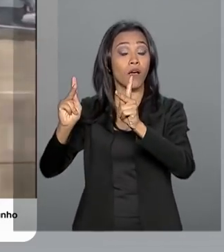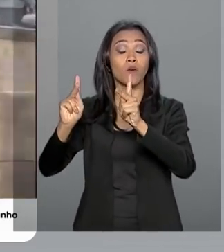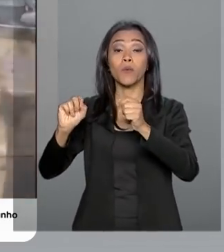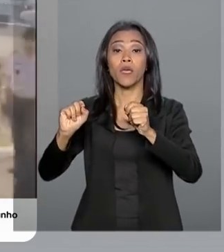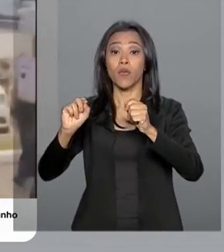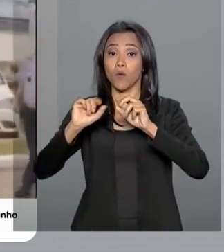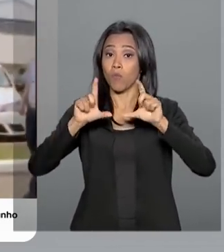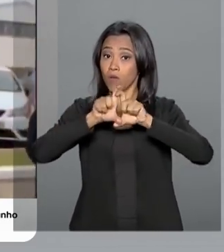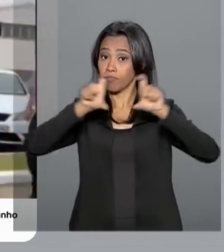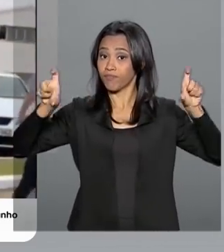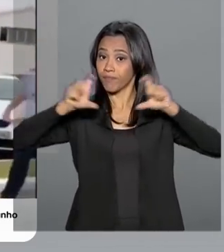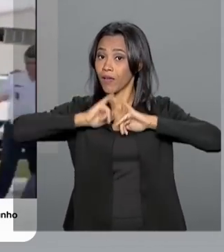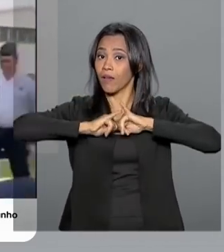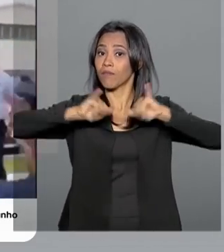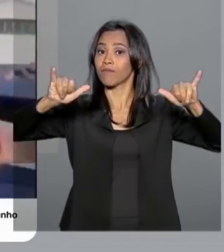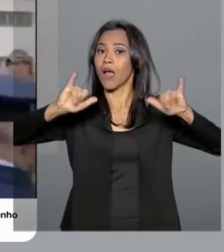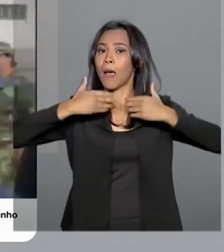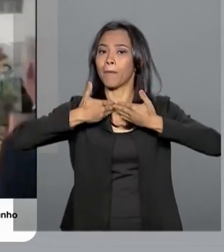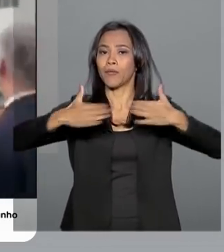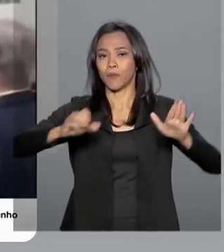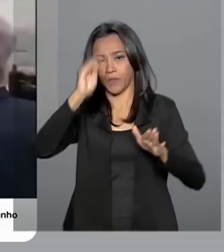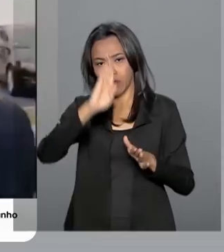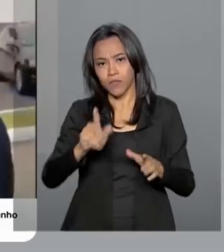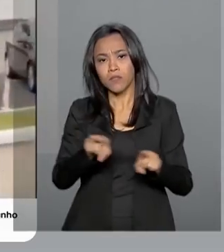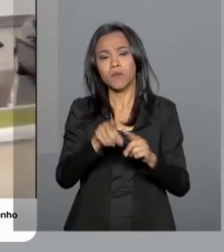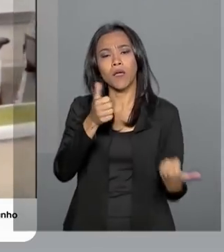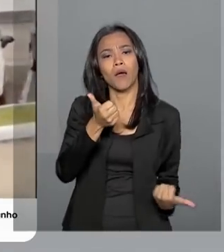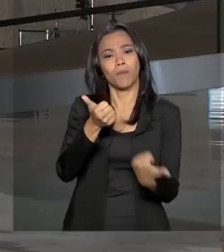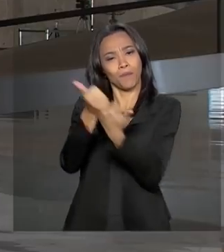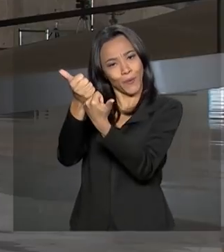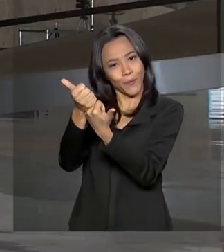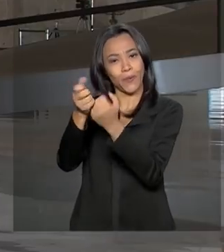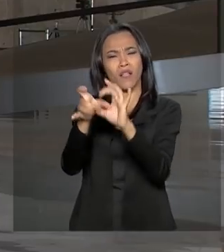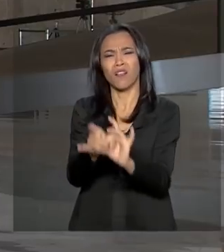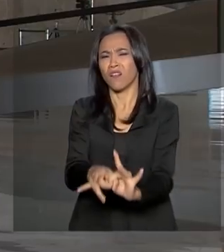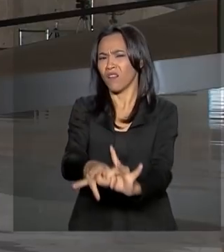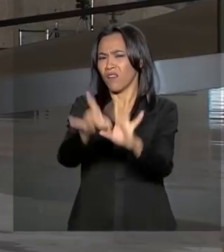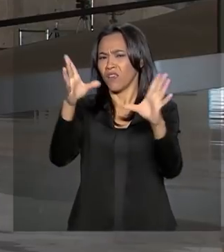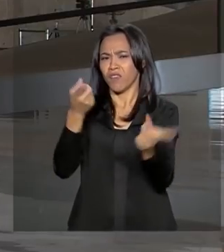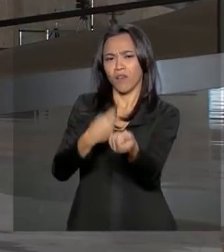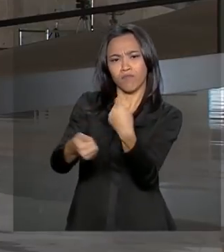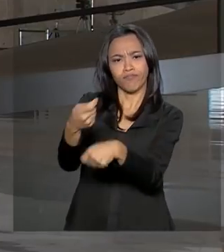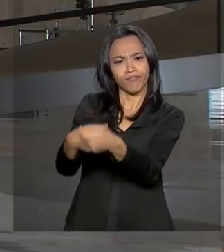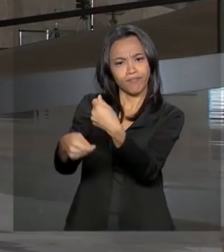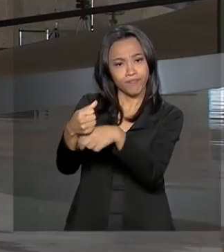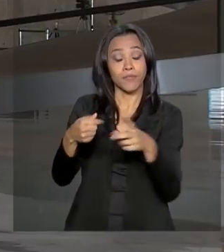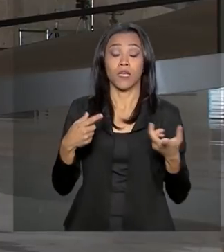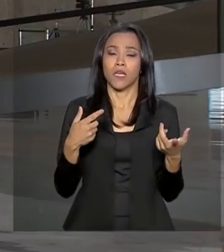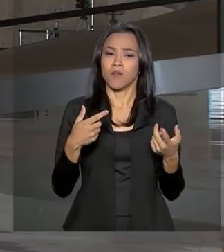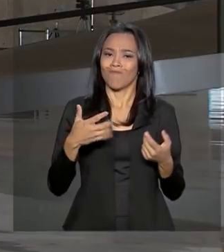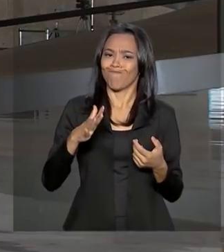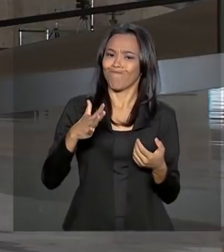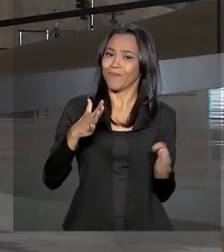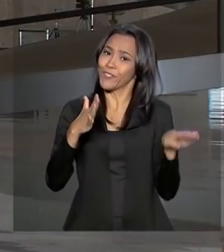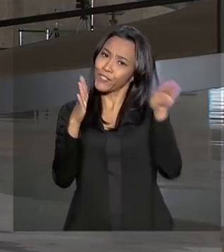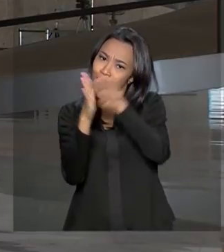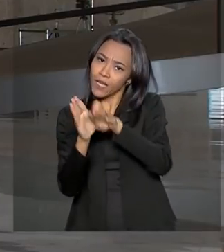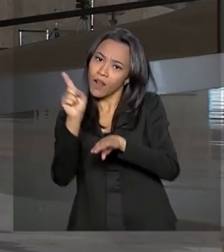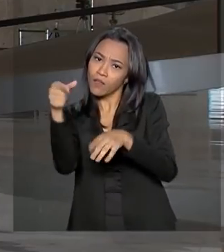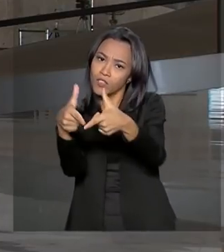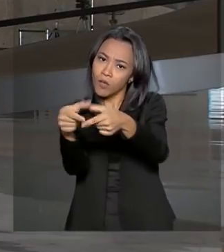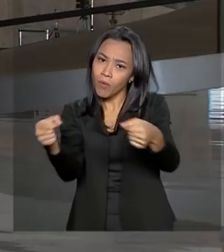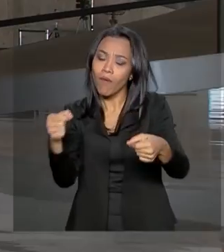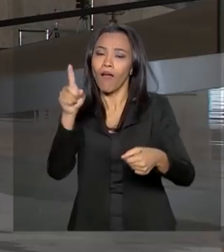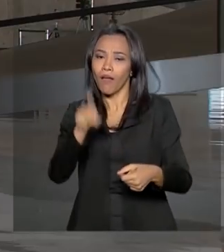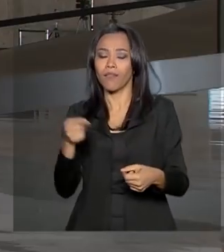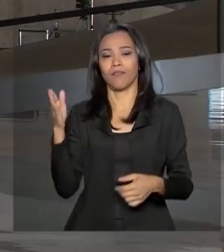abertura do Brasil e de apoio à liberdade econômica. A previsão de chegada do presidente Jair Bolsonaro ao Japão